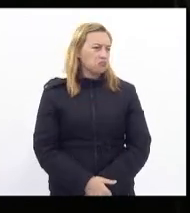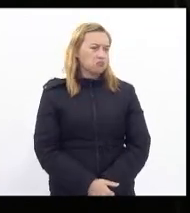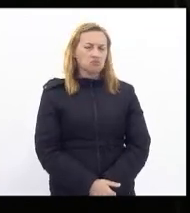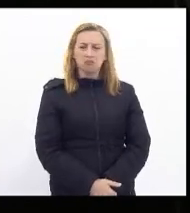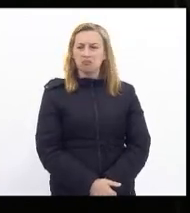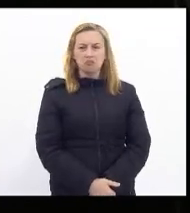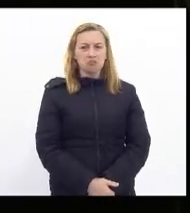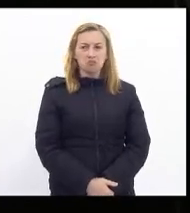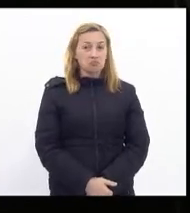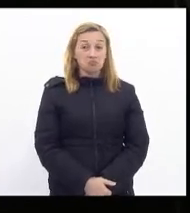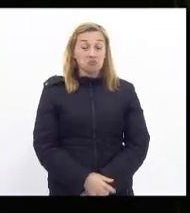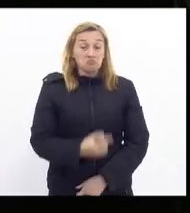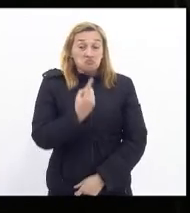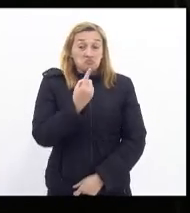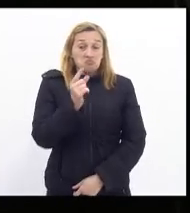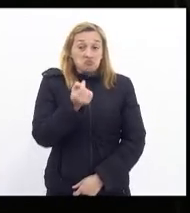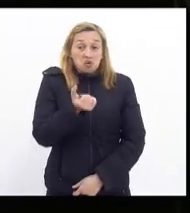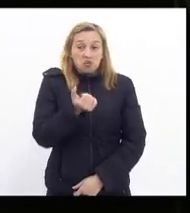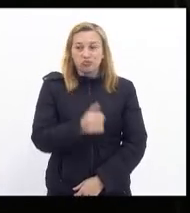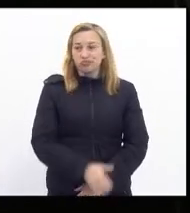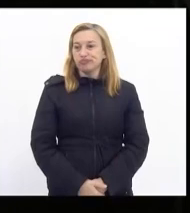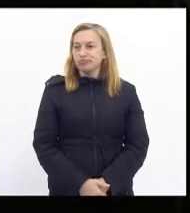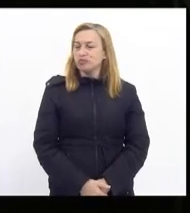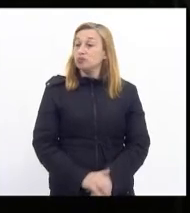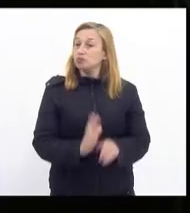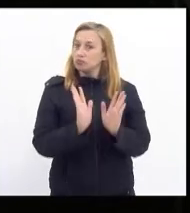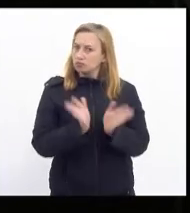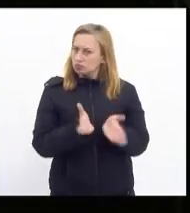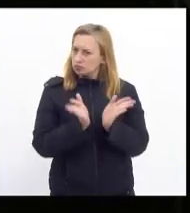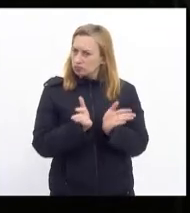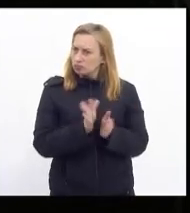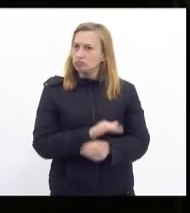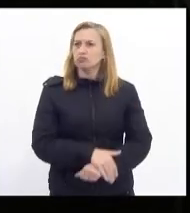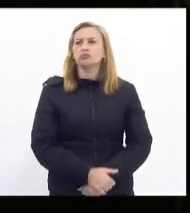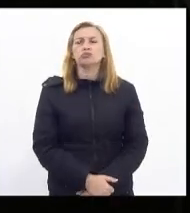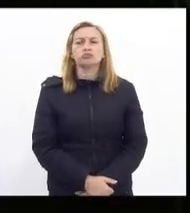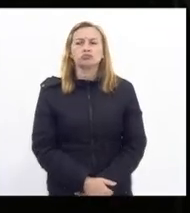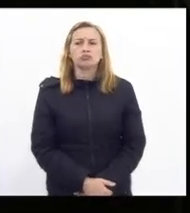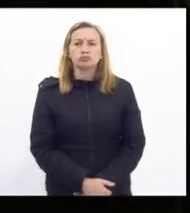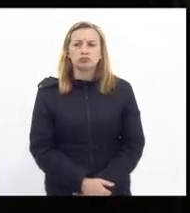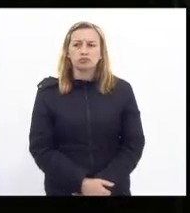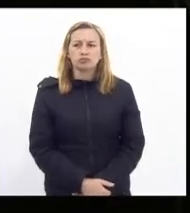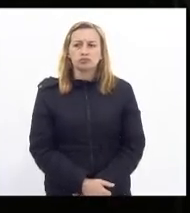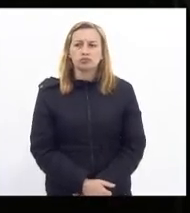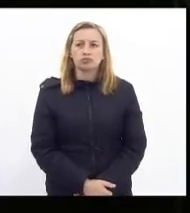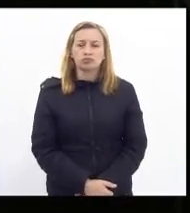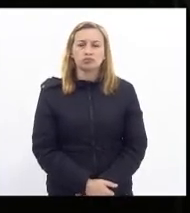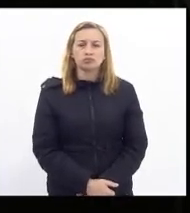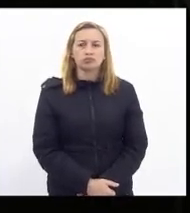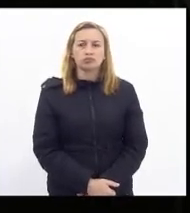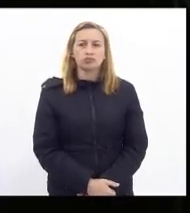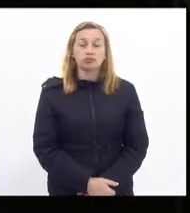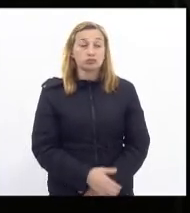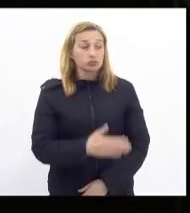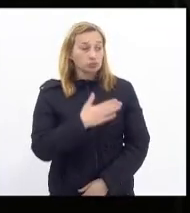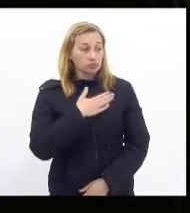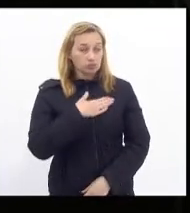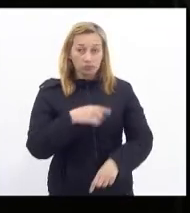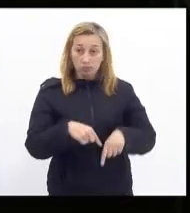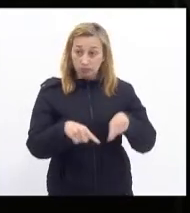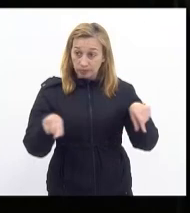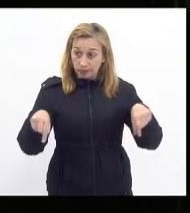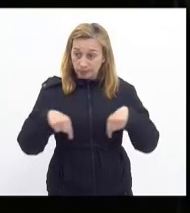conhece um pouco e hoje inclusive lá no meu gabinete